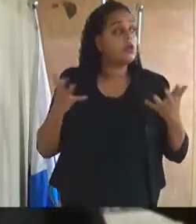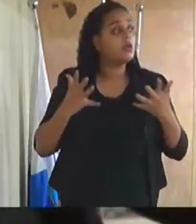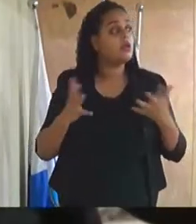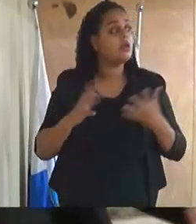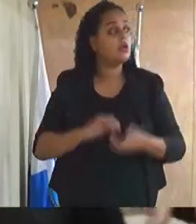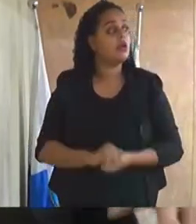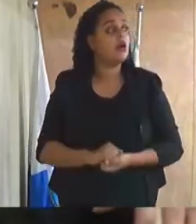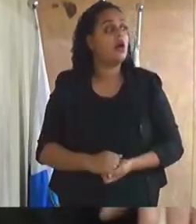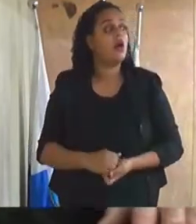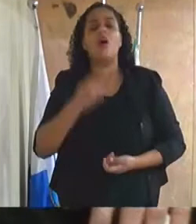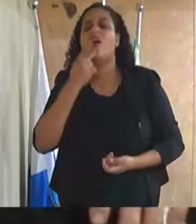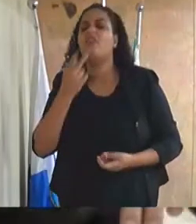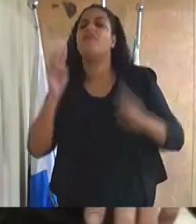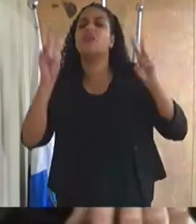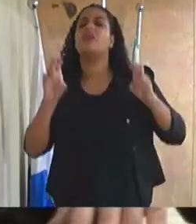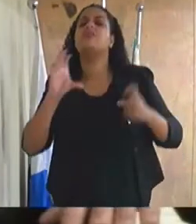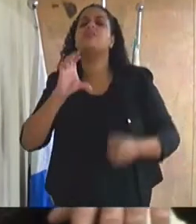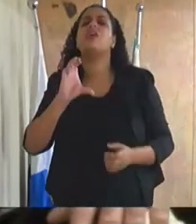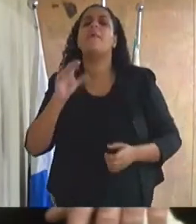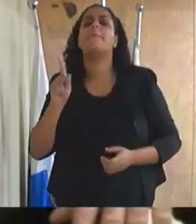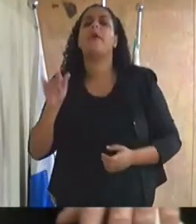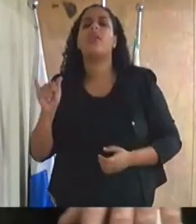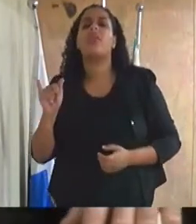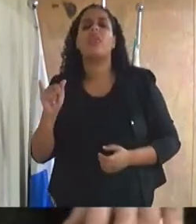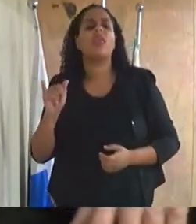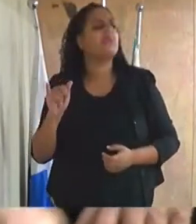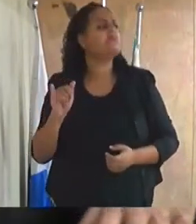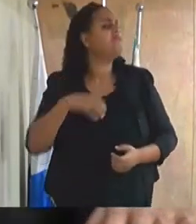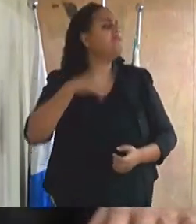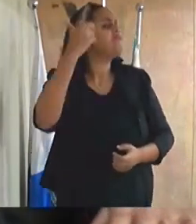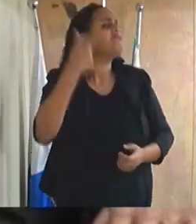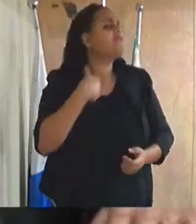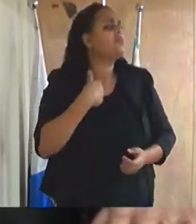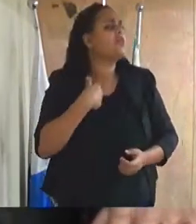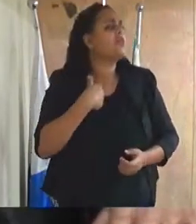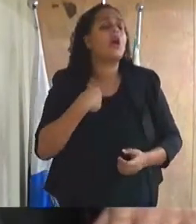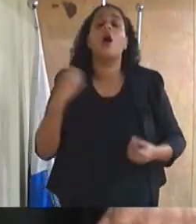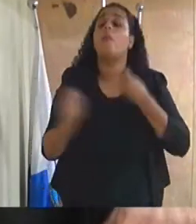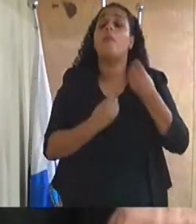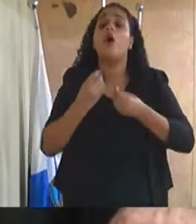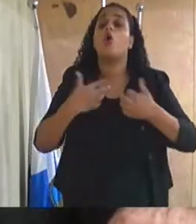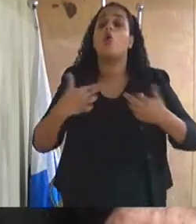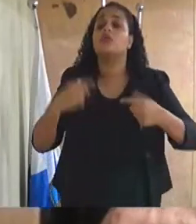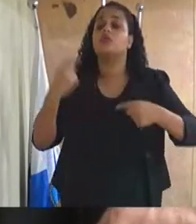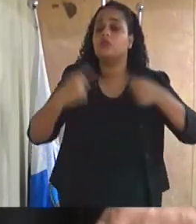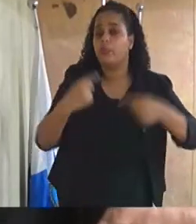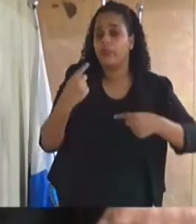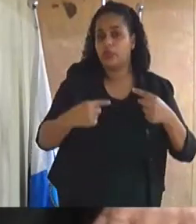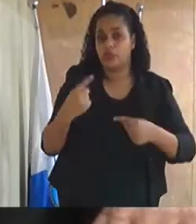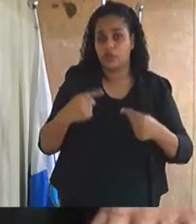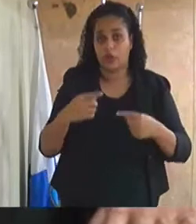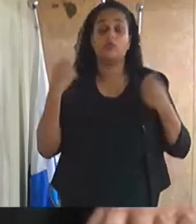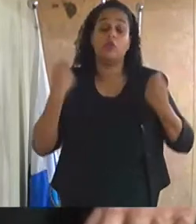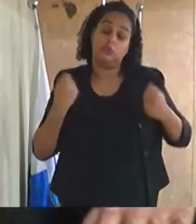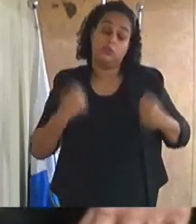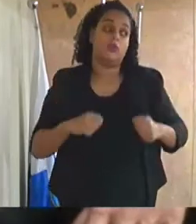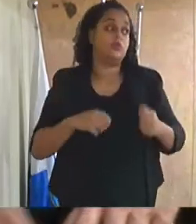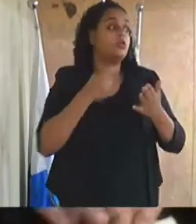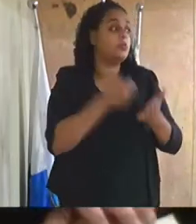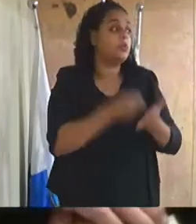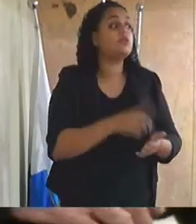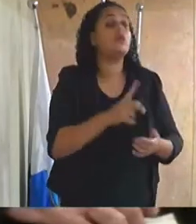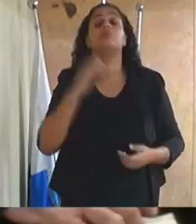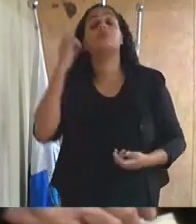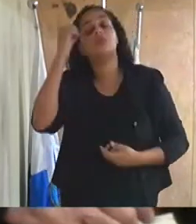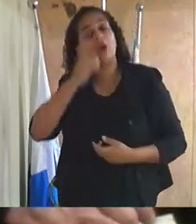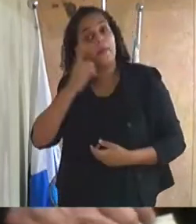sobre a CPI até porque nem cabe falar é uma propaganda política mas nós temos que cobrar dos deputados